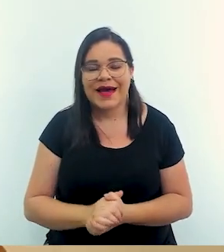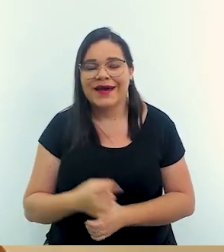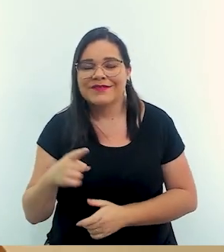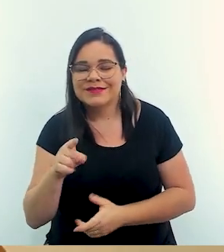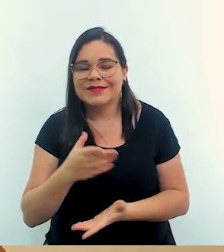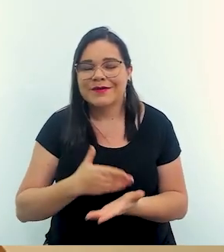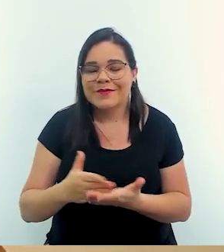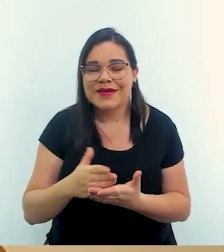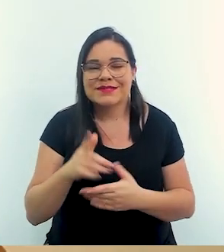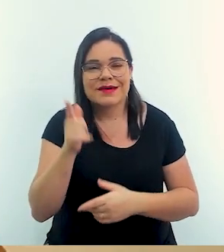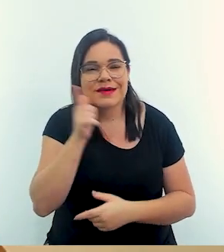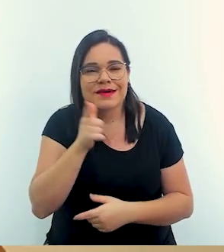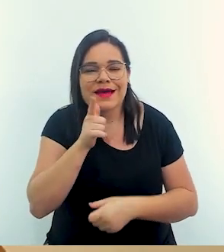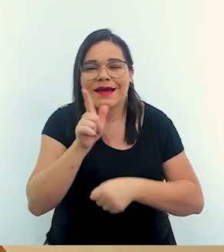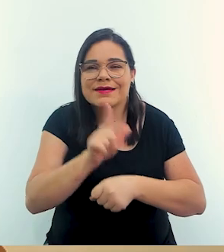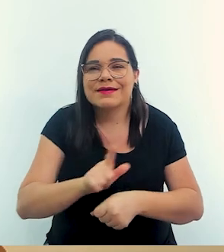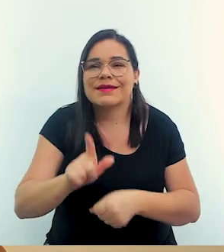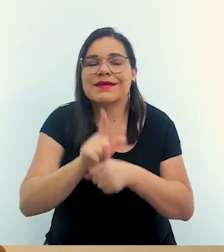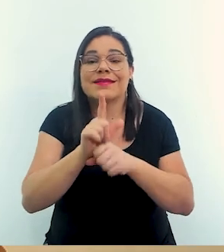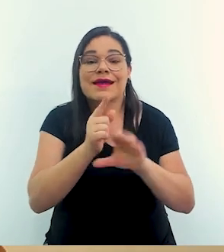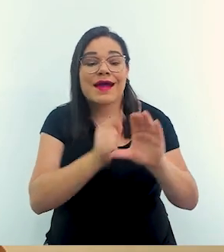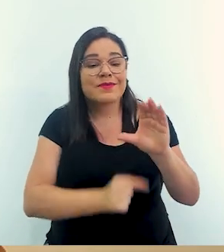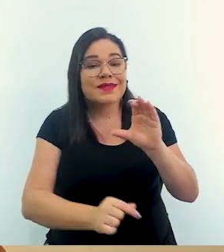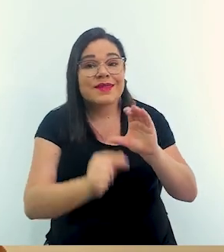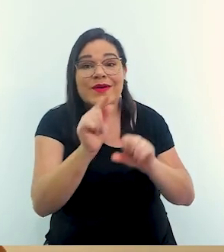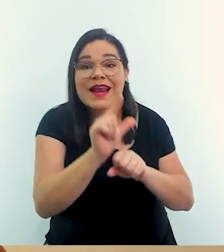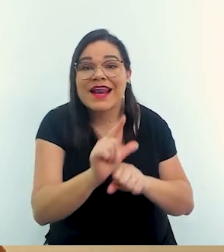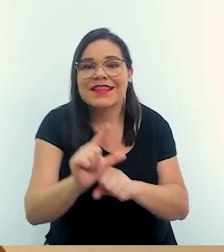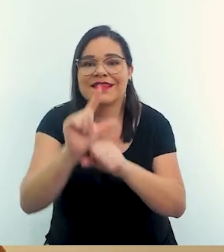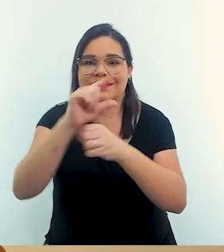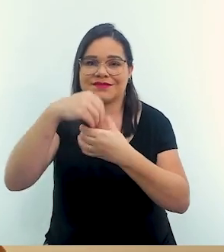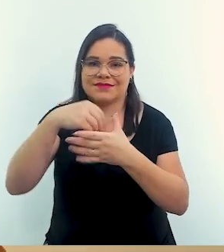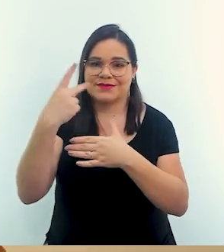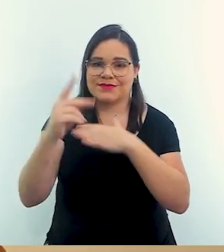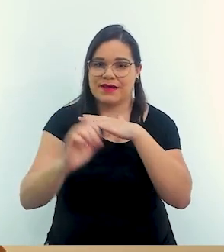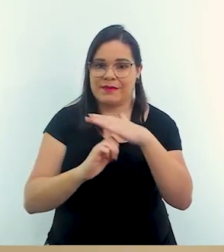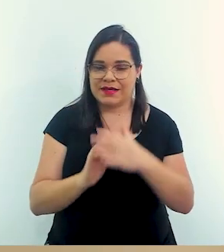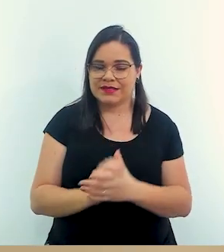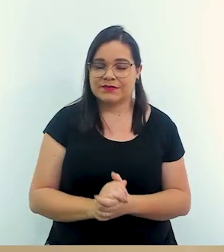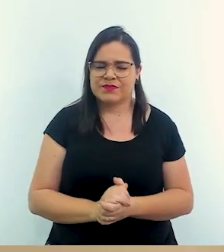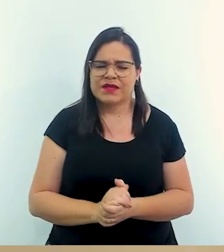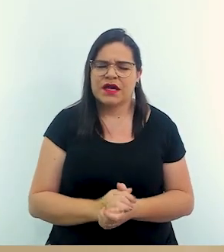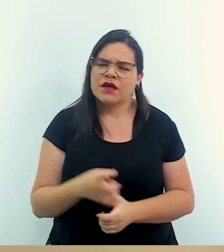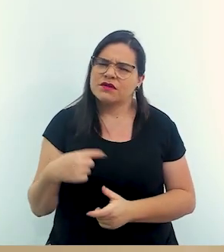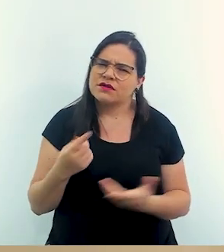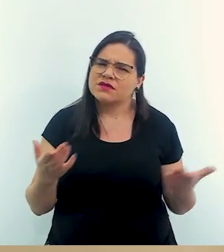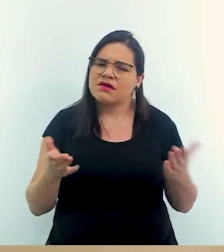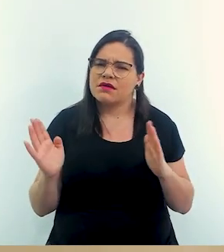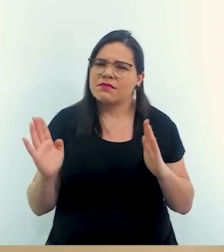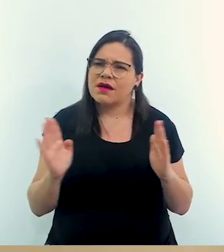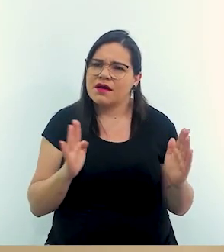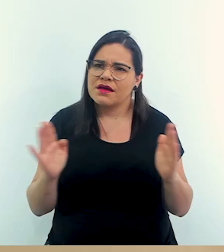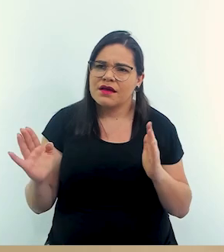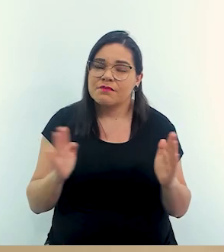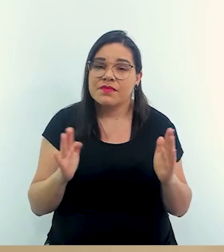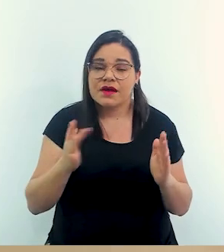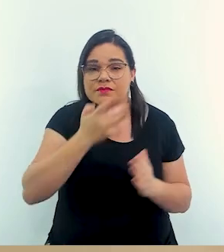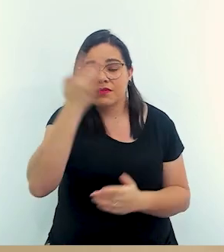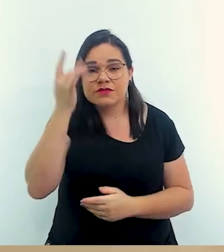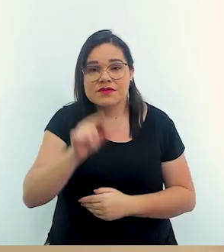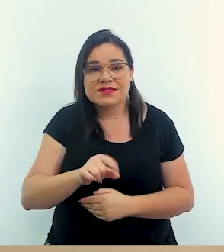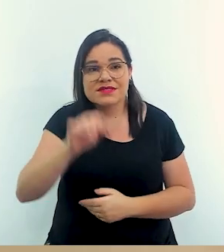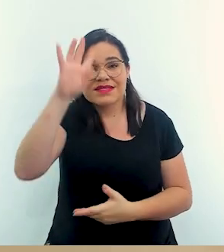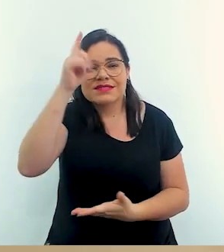e você começa a ganhar em liderança em capital de liderança dentro da sua empresa e a gente está numa época que as pessoas elas